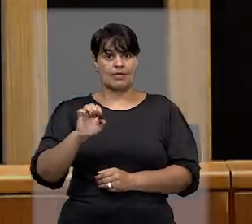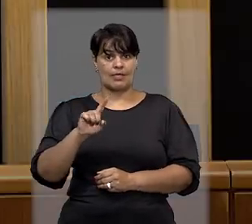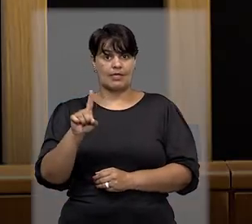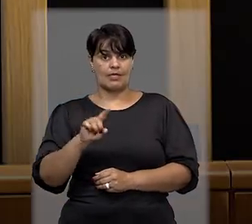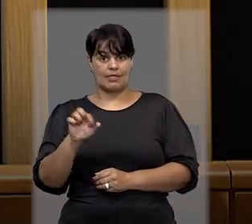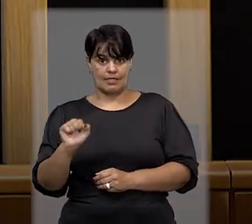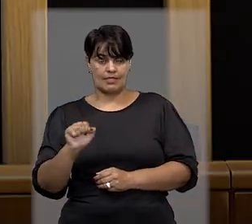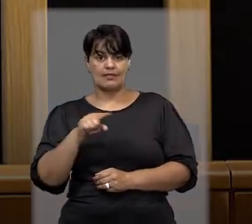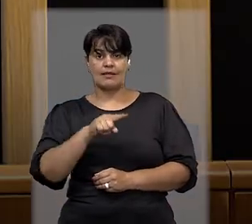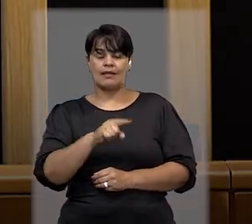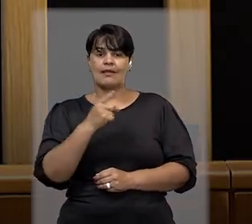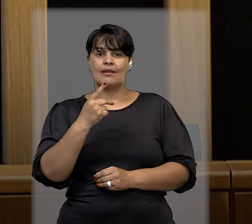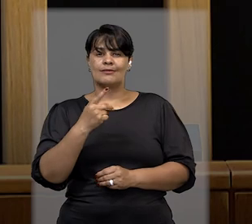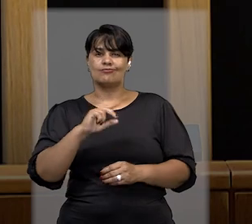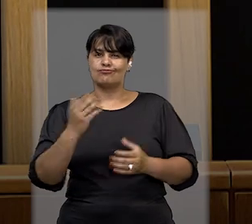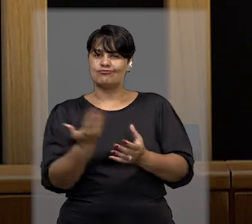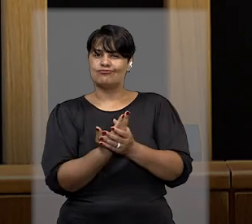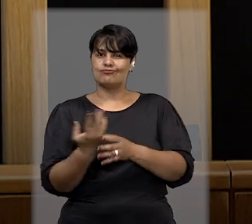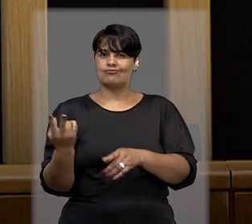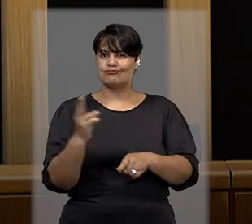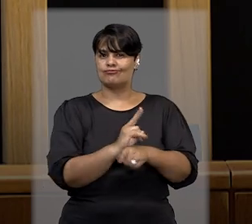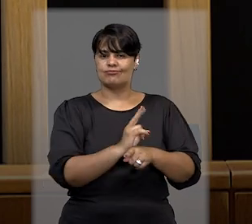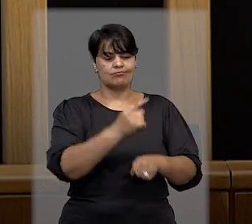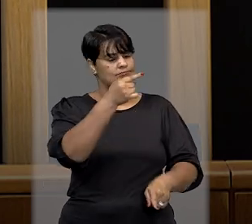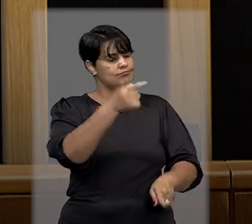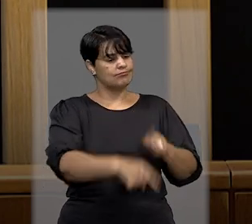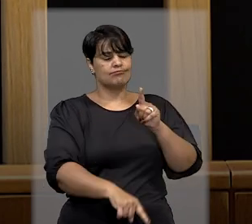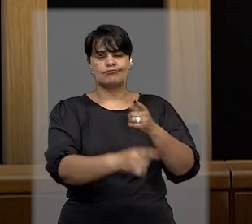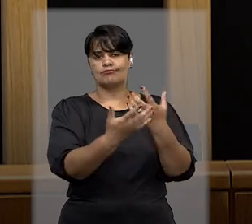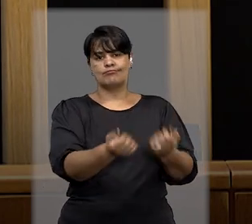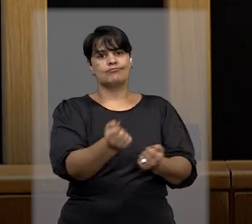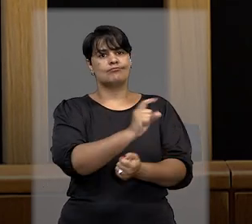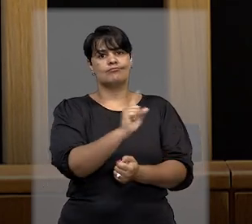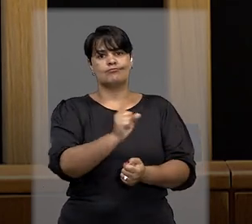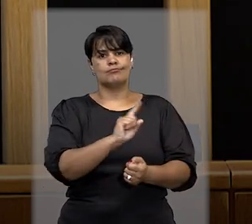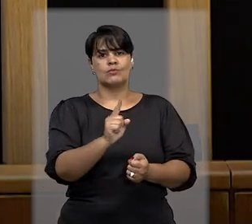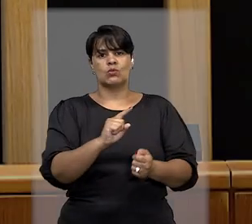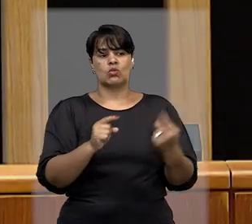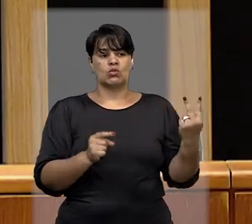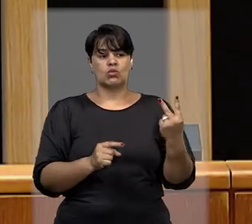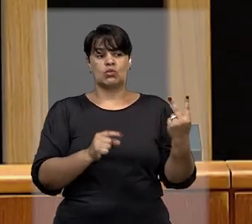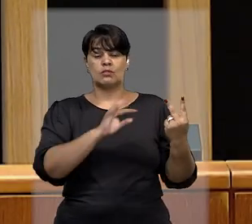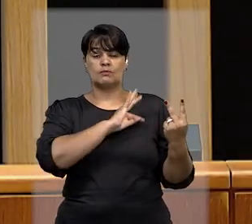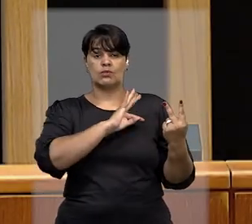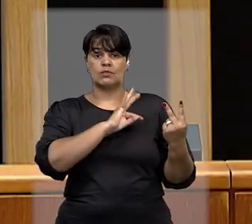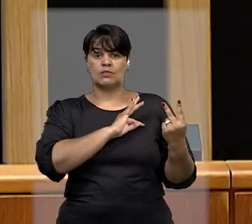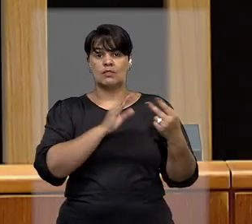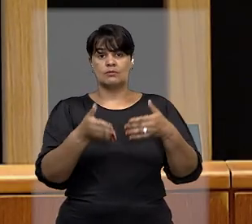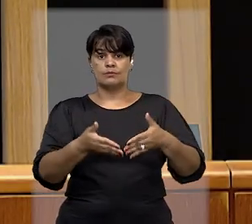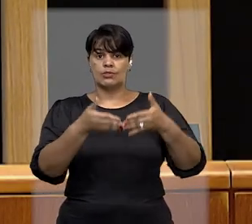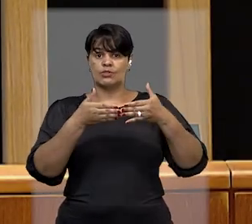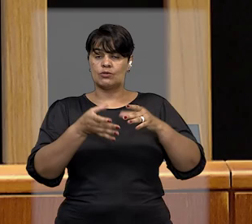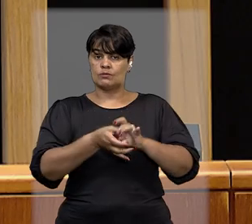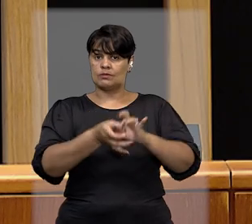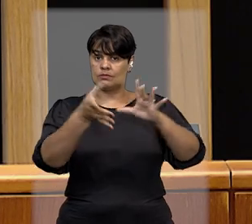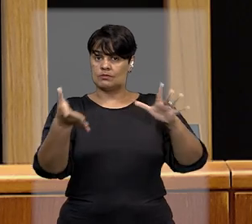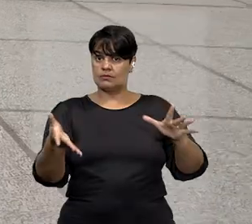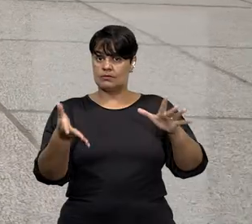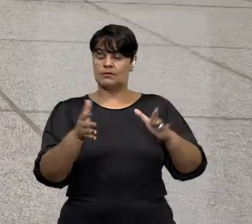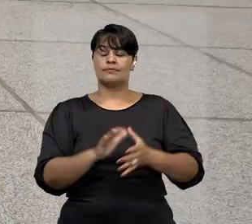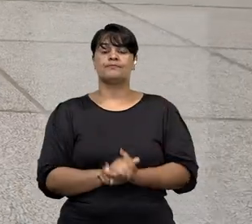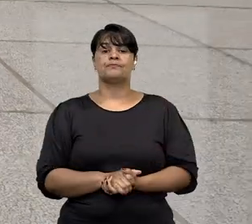indeferiu liminarmente o pedido de soltura apresentado por dois policiais militares envolvidos no caso.